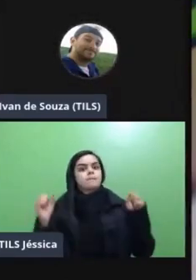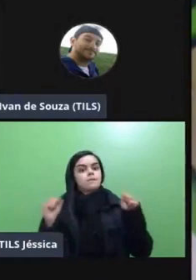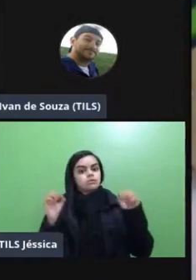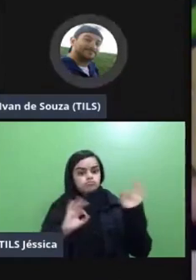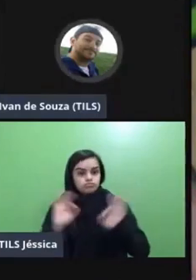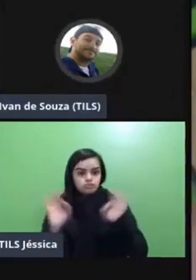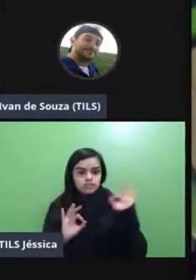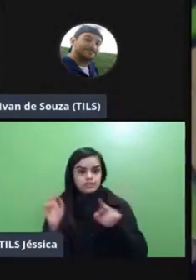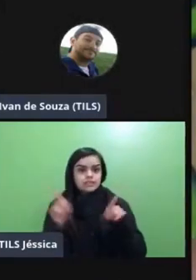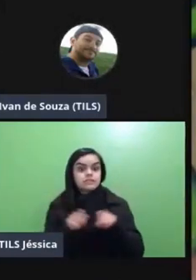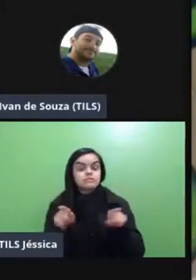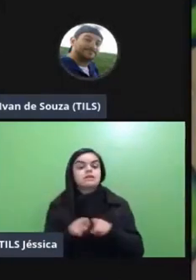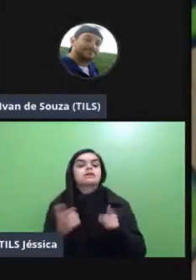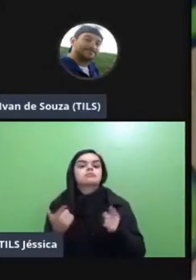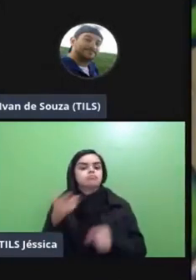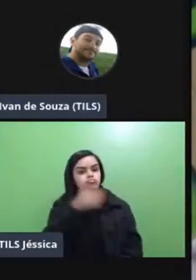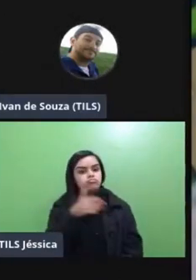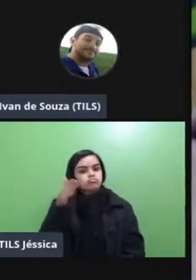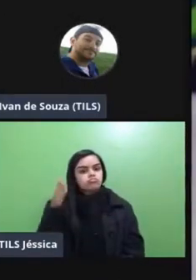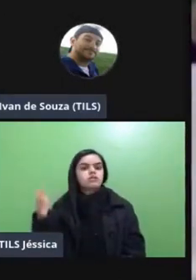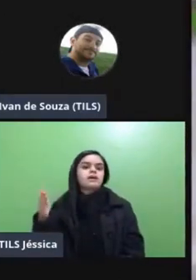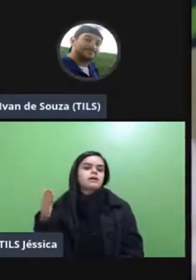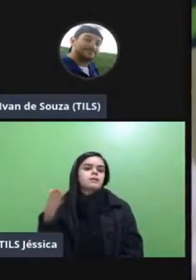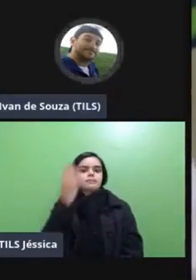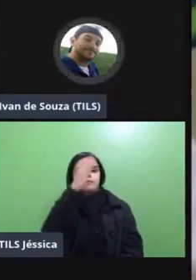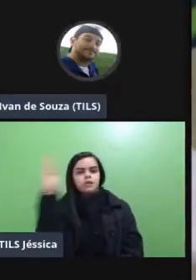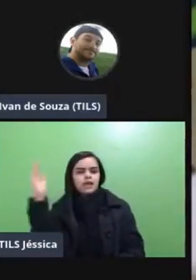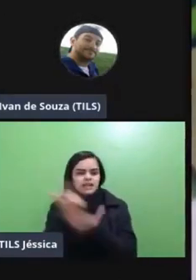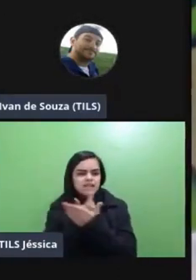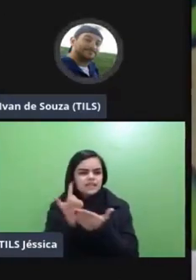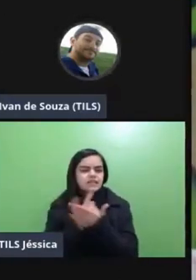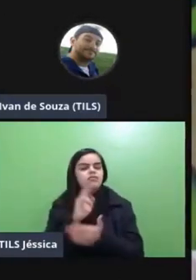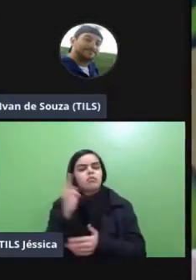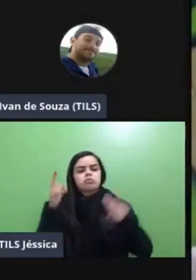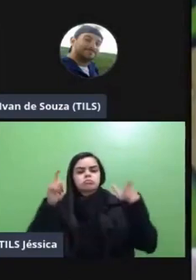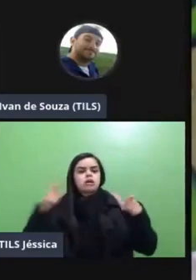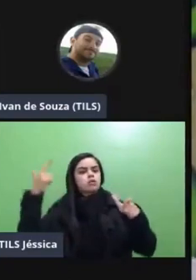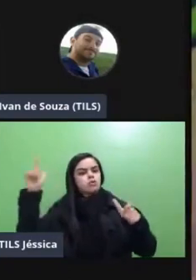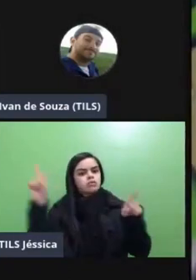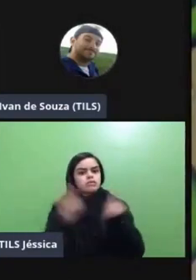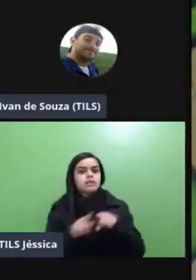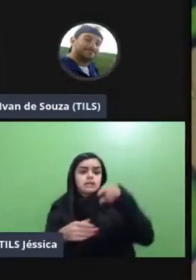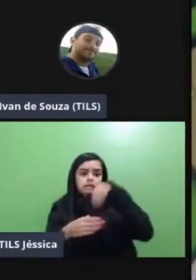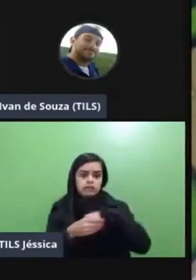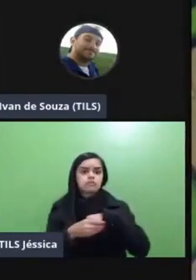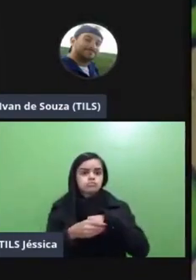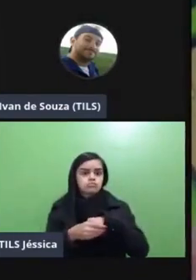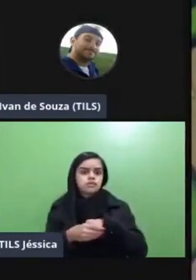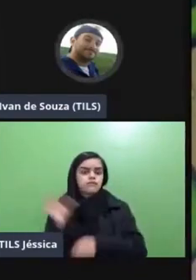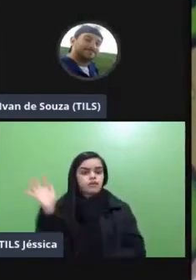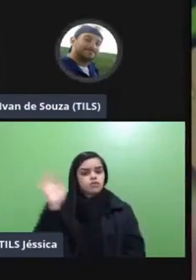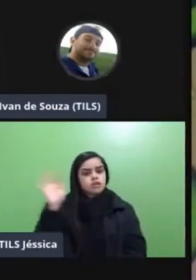turma em vários ambientes inclusive posso usar a biblioteca posso usar outros espaços dentro do meu campus é e as